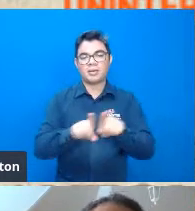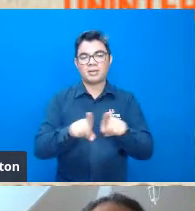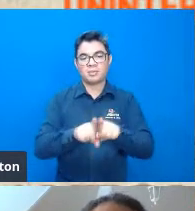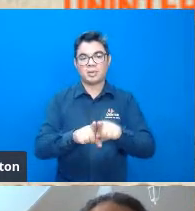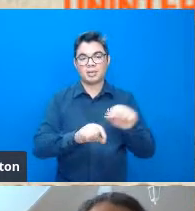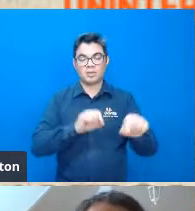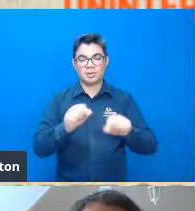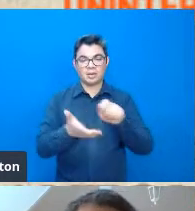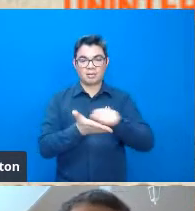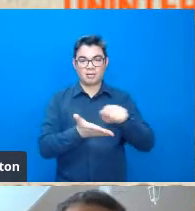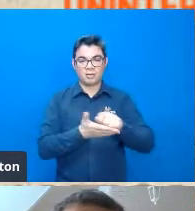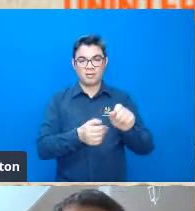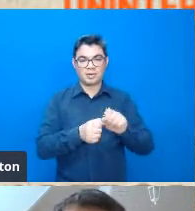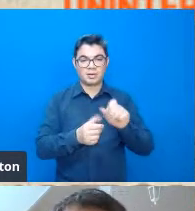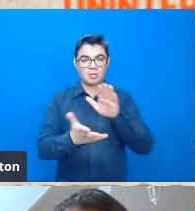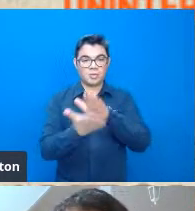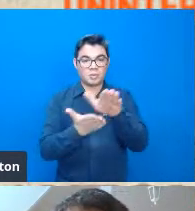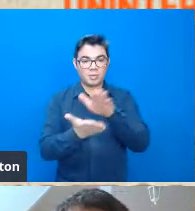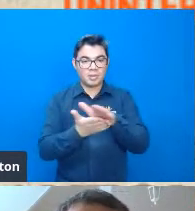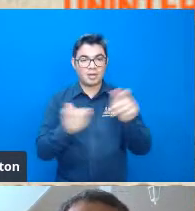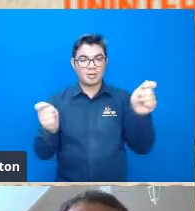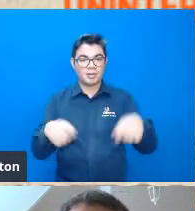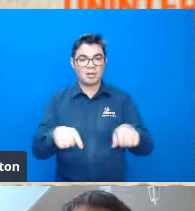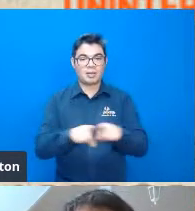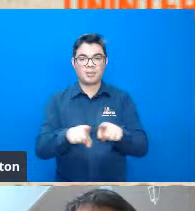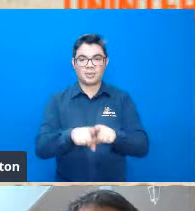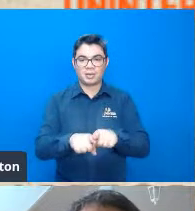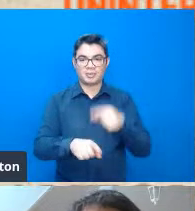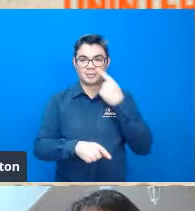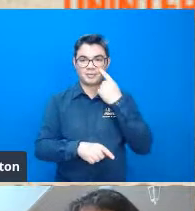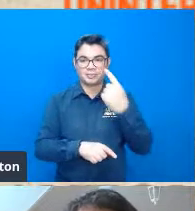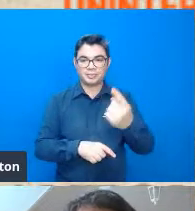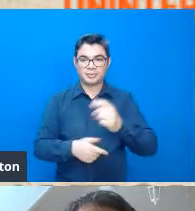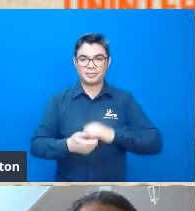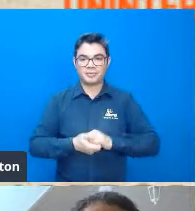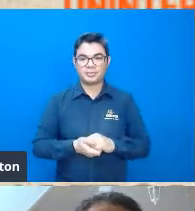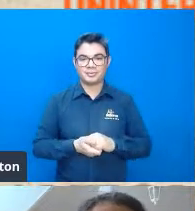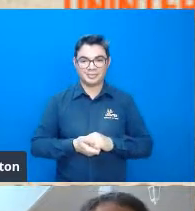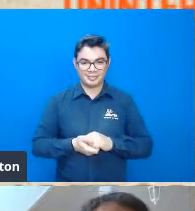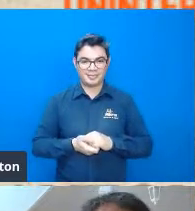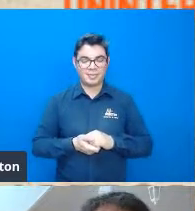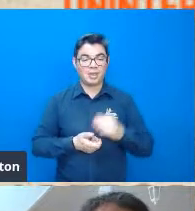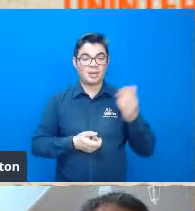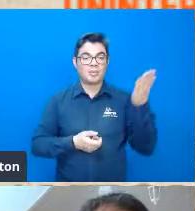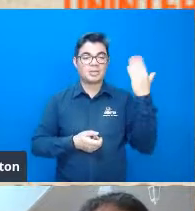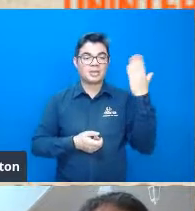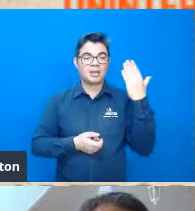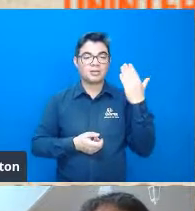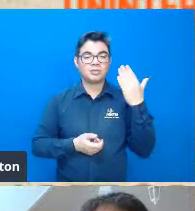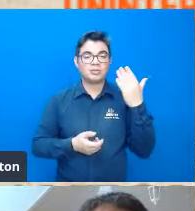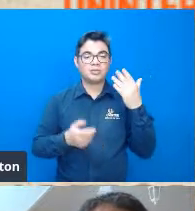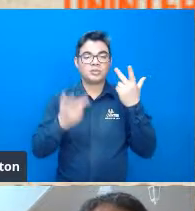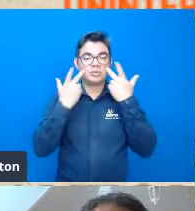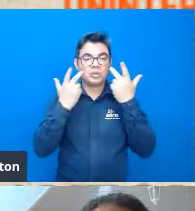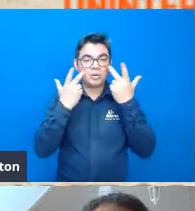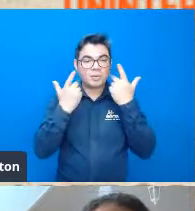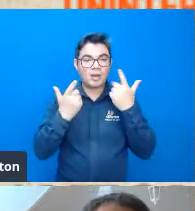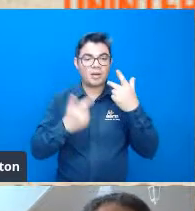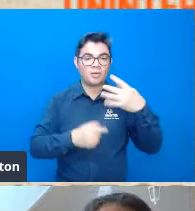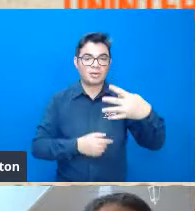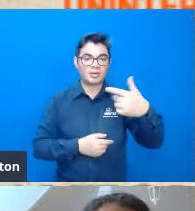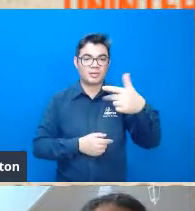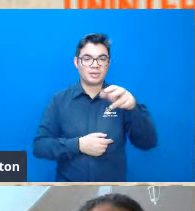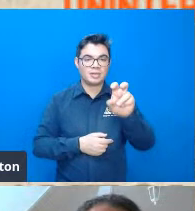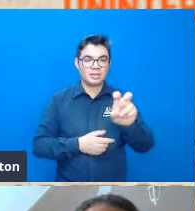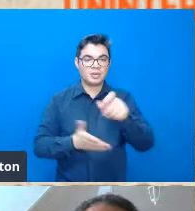resenhava e publicava naquele momento né algumas décadas atrás era muito comum a publicação de resenhas né sempre